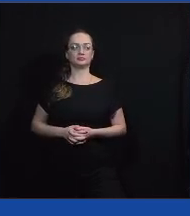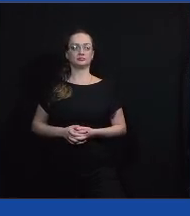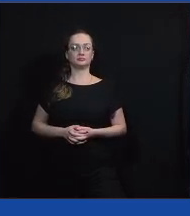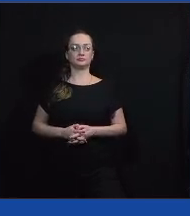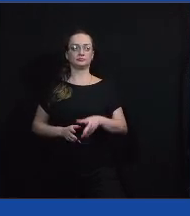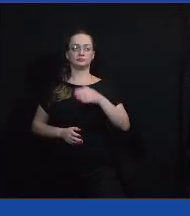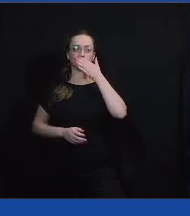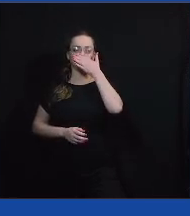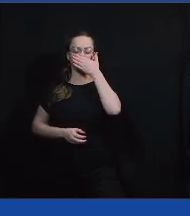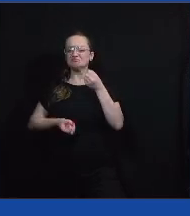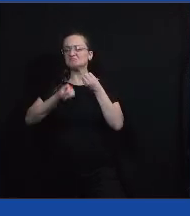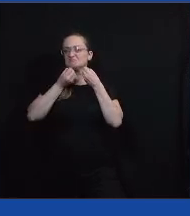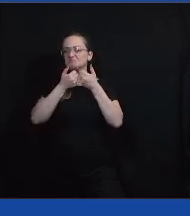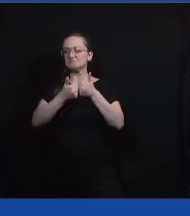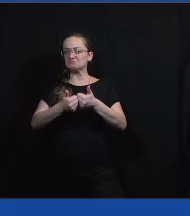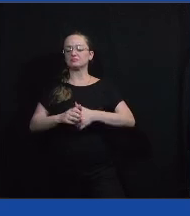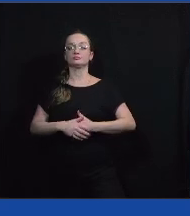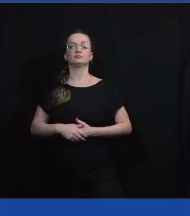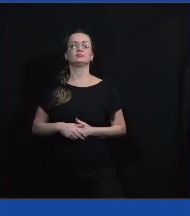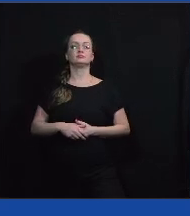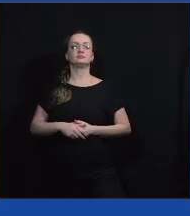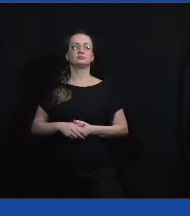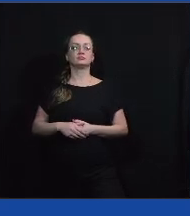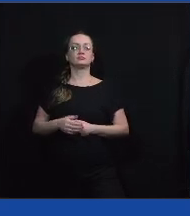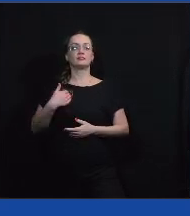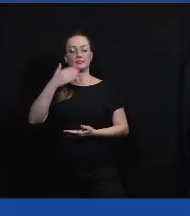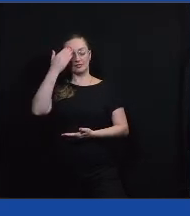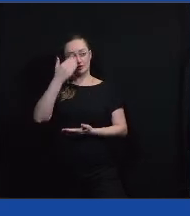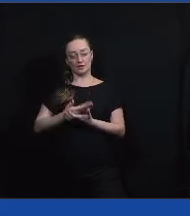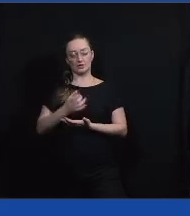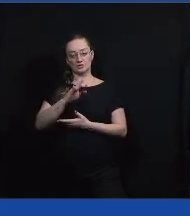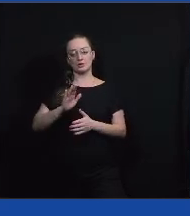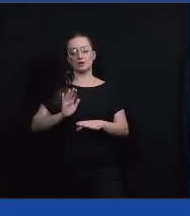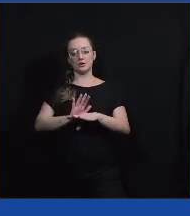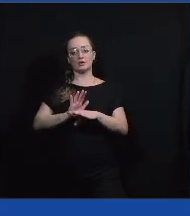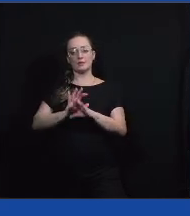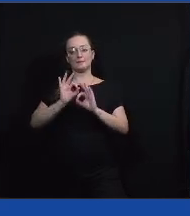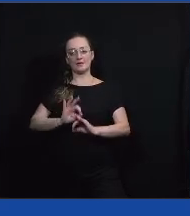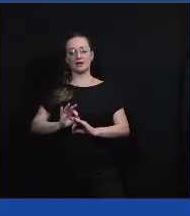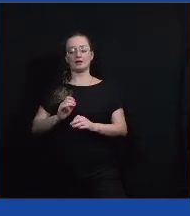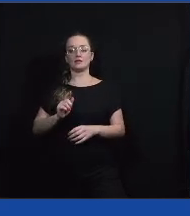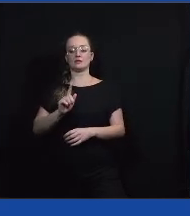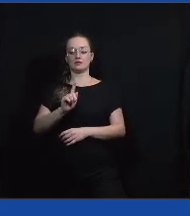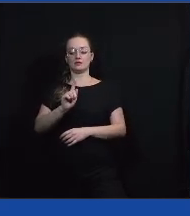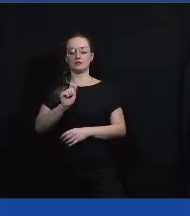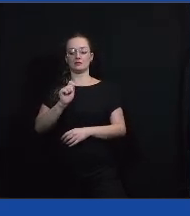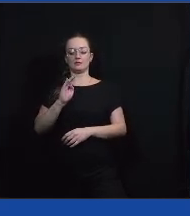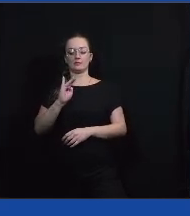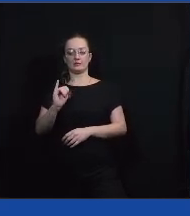Bom demais, e eu acho que só contribuindo também um pouco, né, Gabi, eu acho que é legal